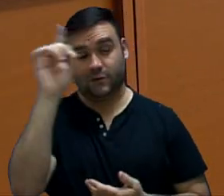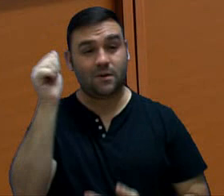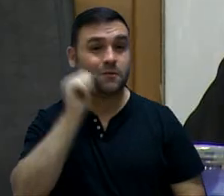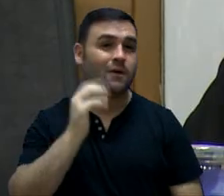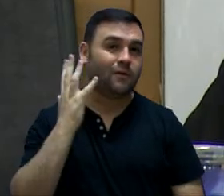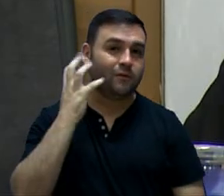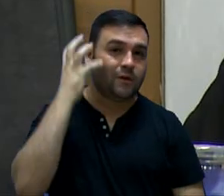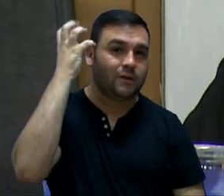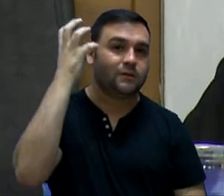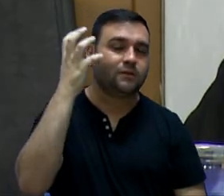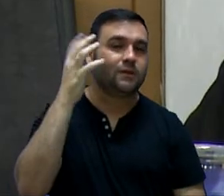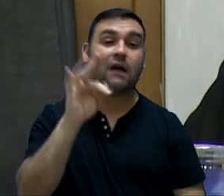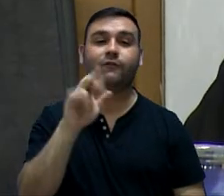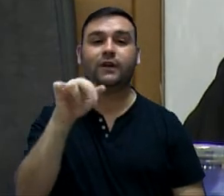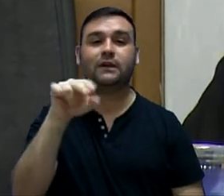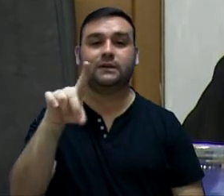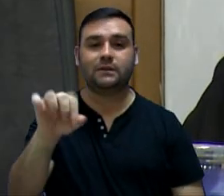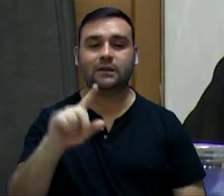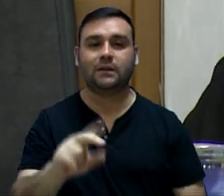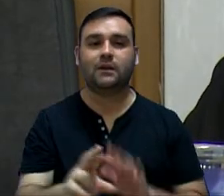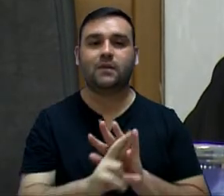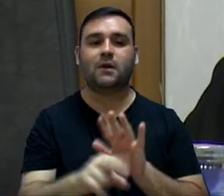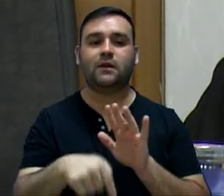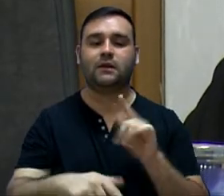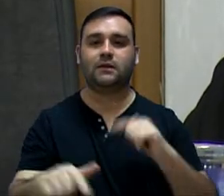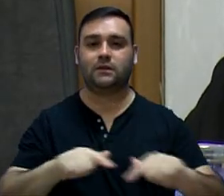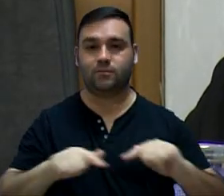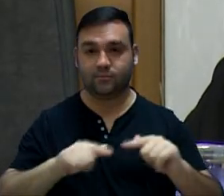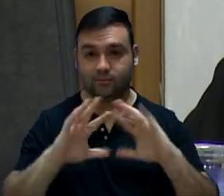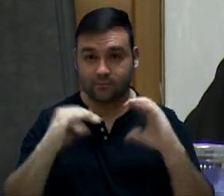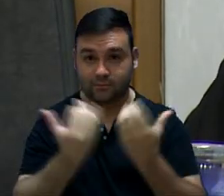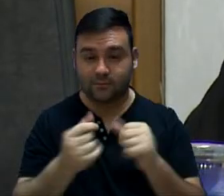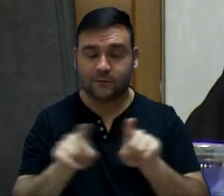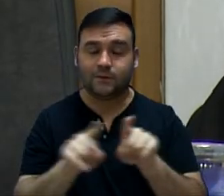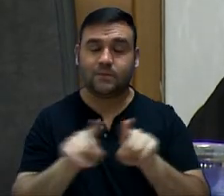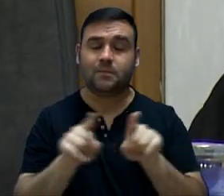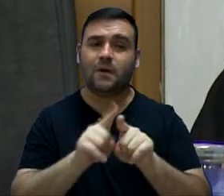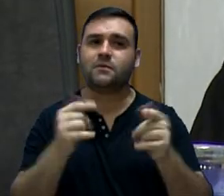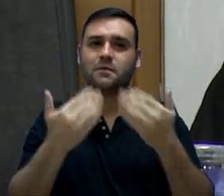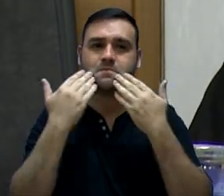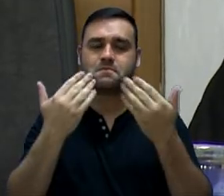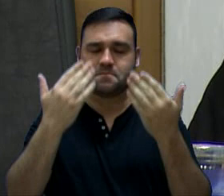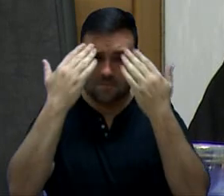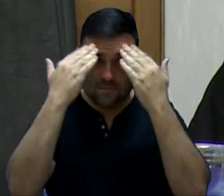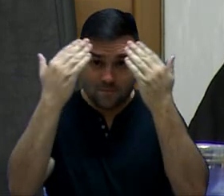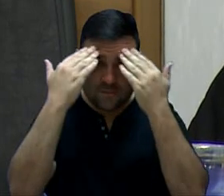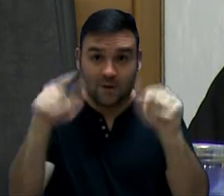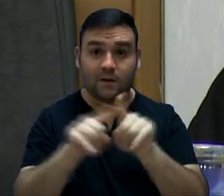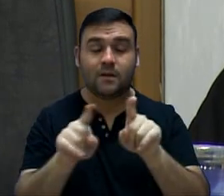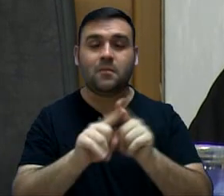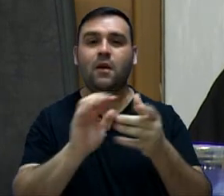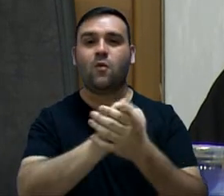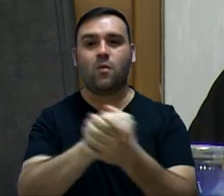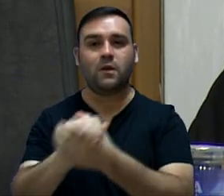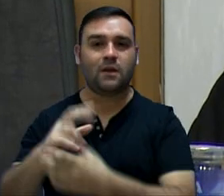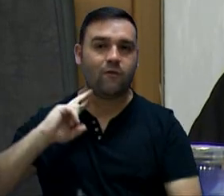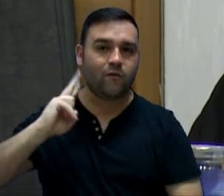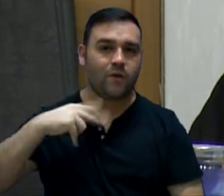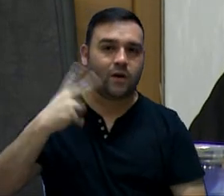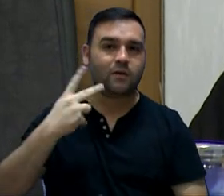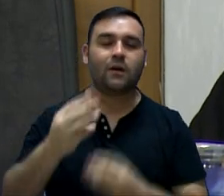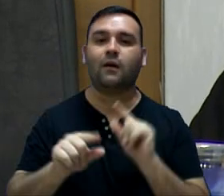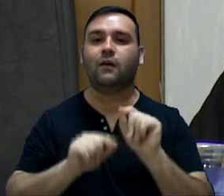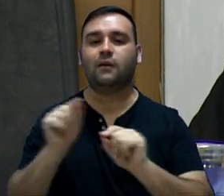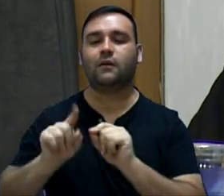Fernanda. Representando aqui o funcionário dessa casa, deixo meus agradecimentos. Deixo a minha saudação aos vereadores na